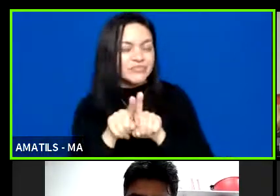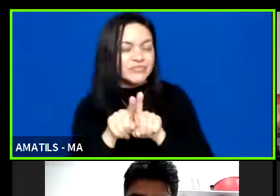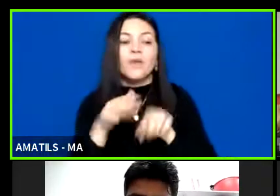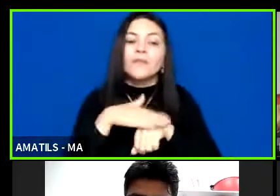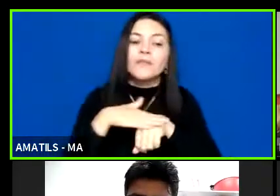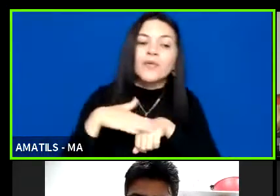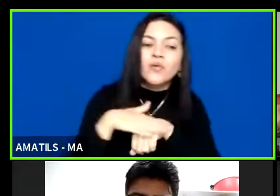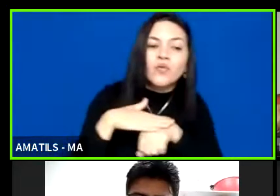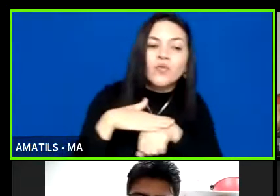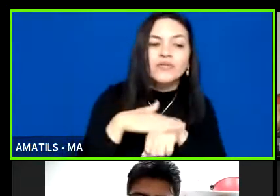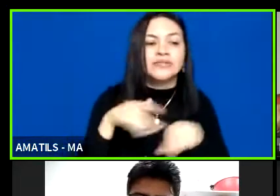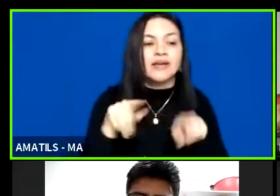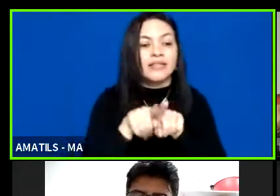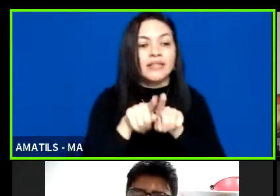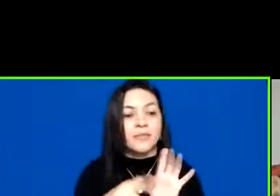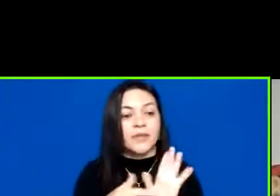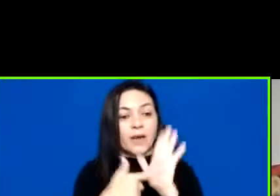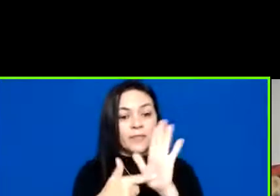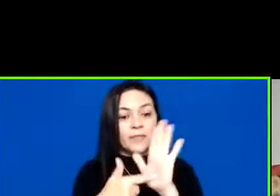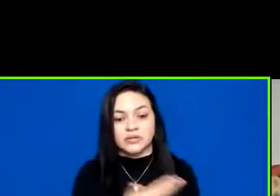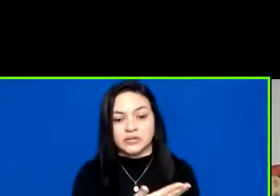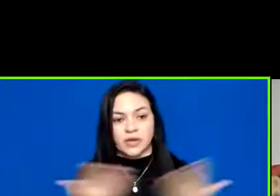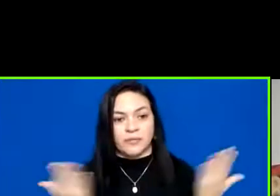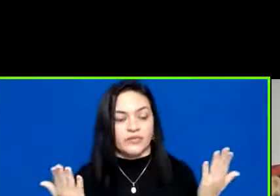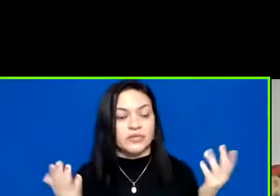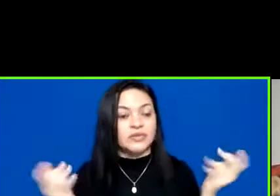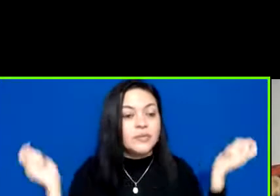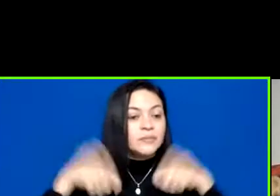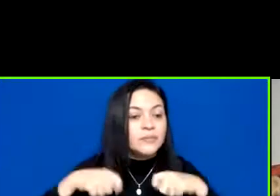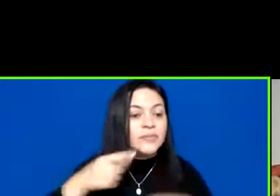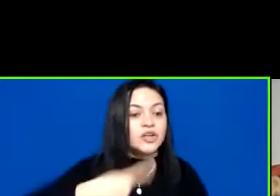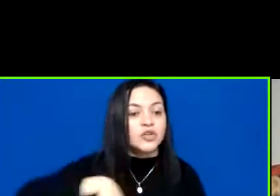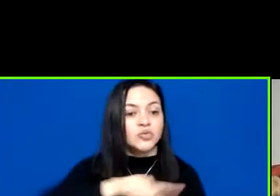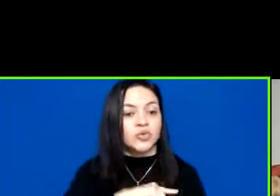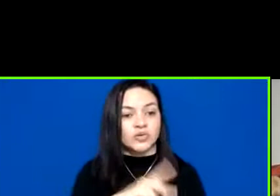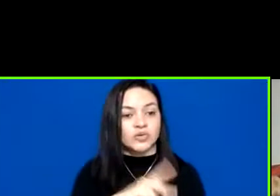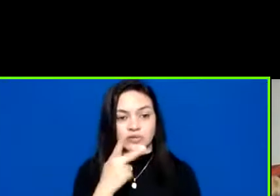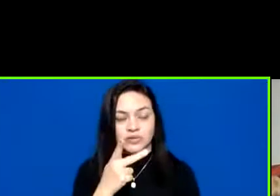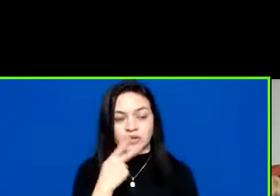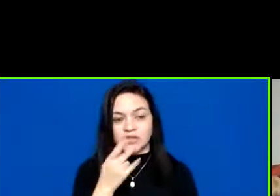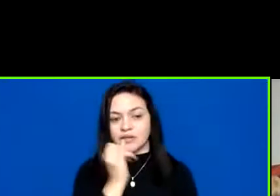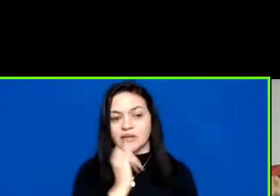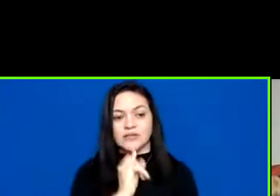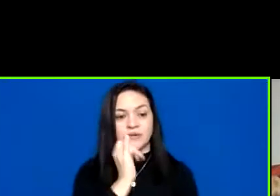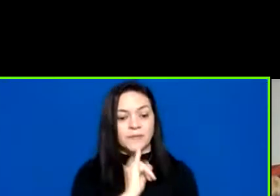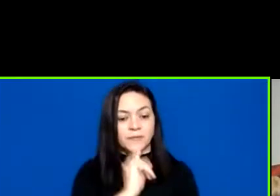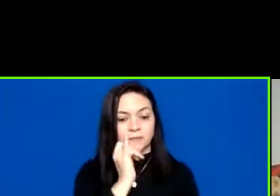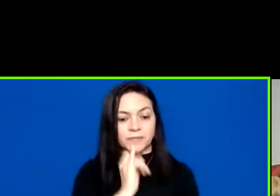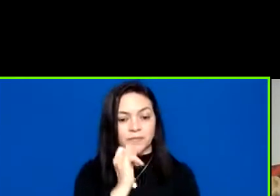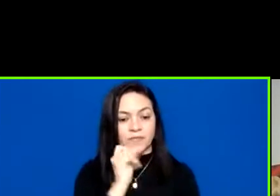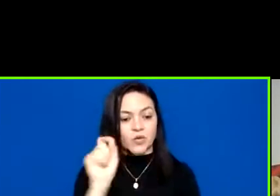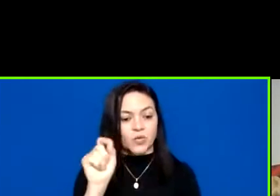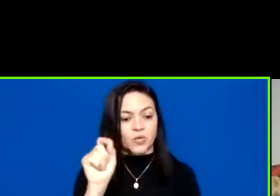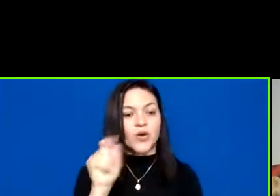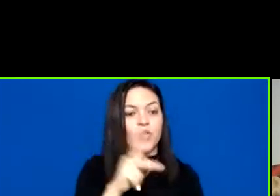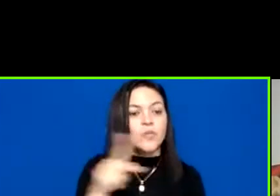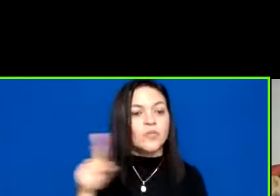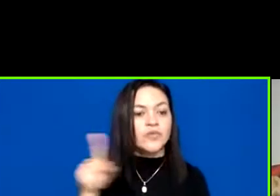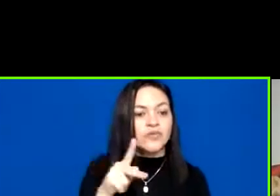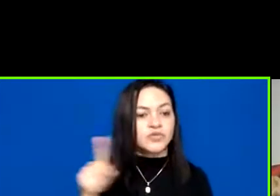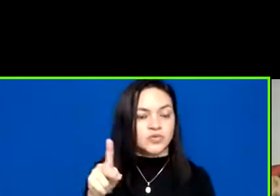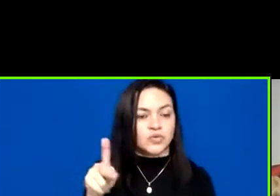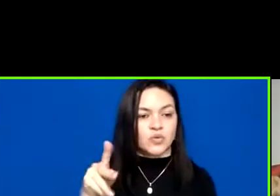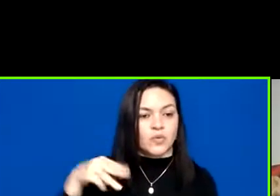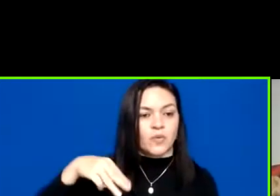para vocês e trazer para falar conosco o professor Marcelo Otolini,